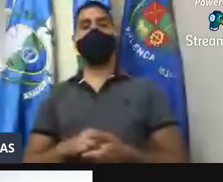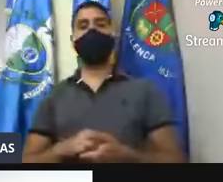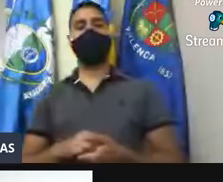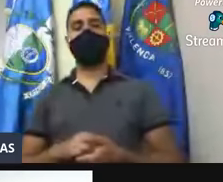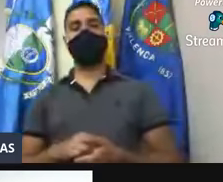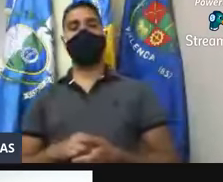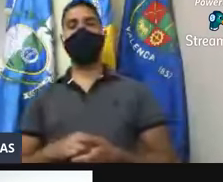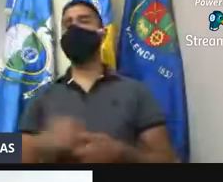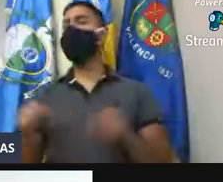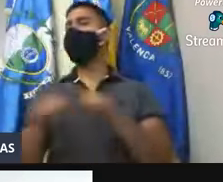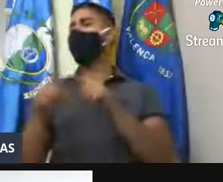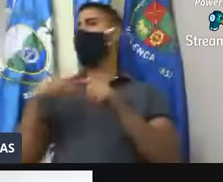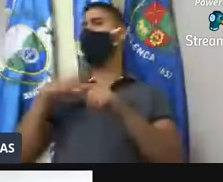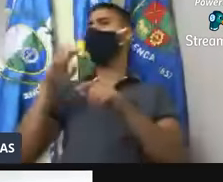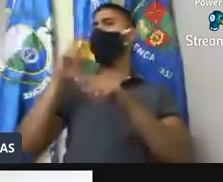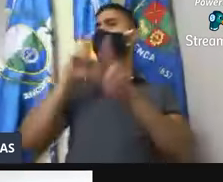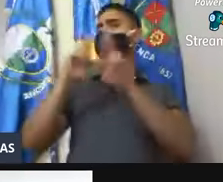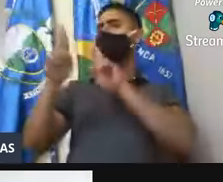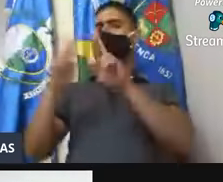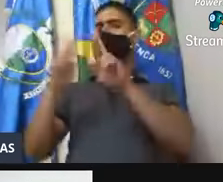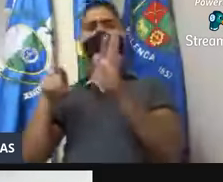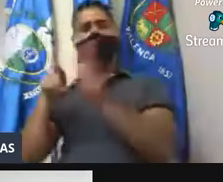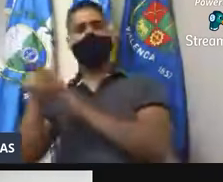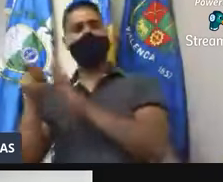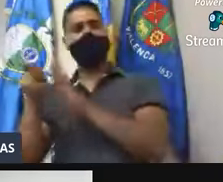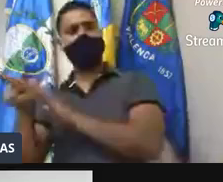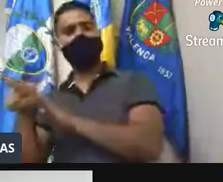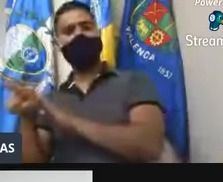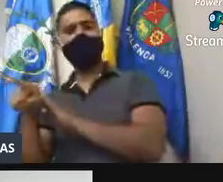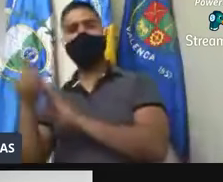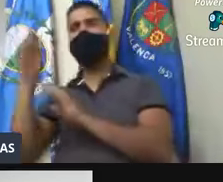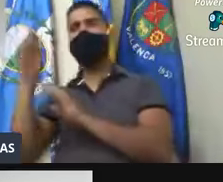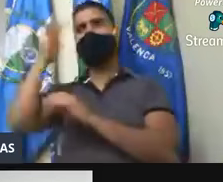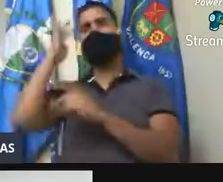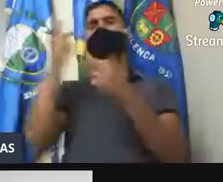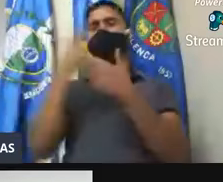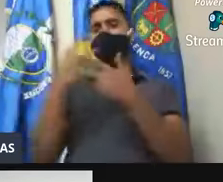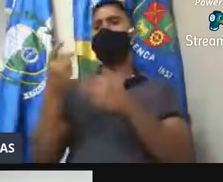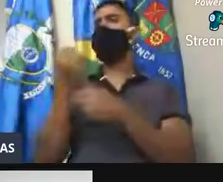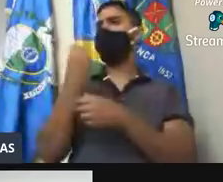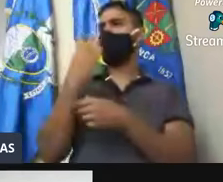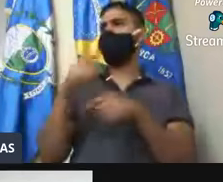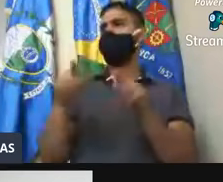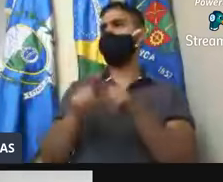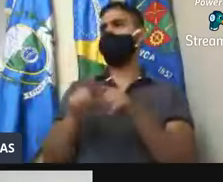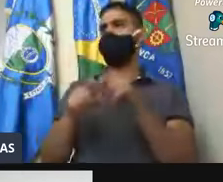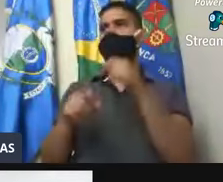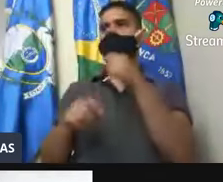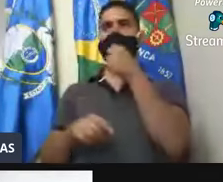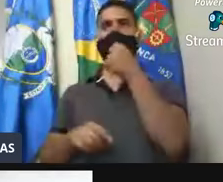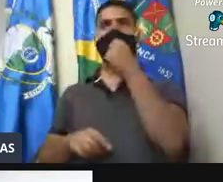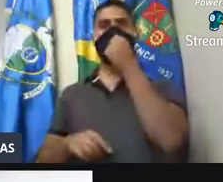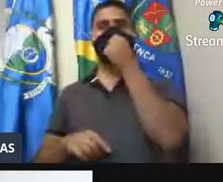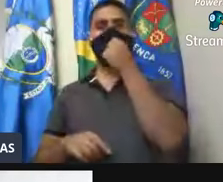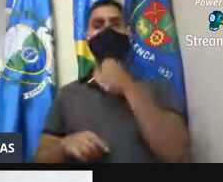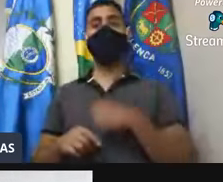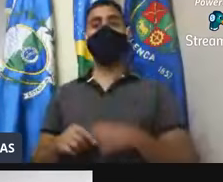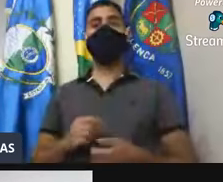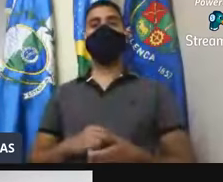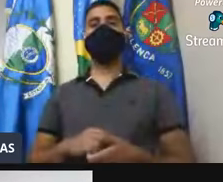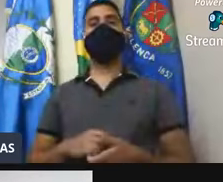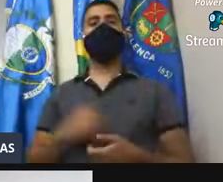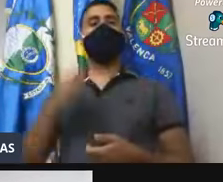poder responder perguntas, eu acho que isso vai ser de grande valia. Então, quero falar. Estou dentro dessa. Eu acho que